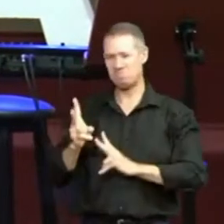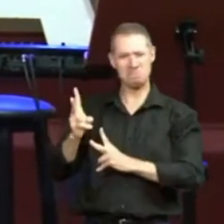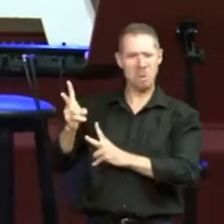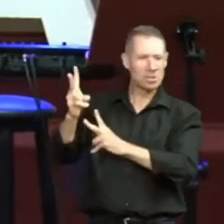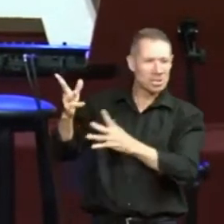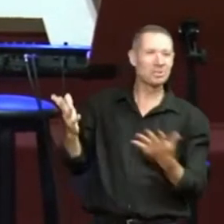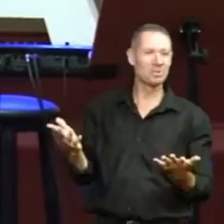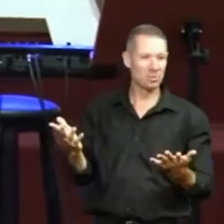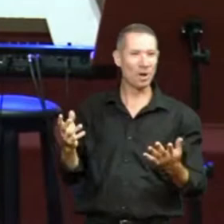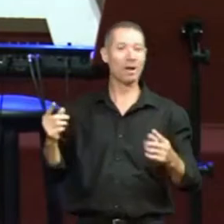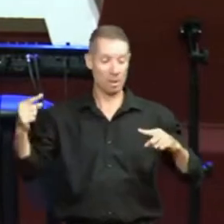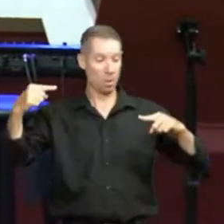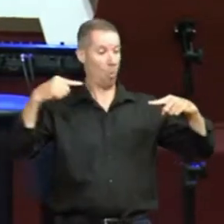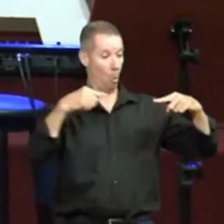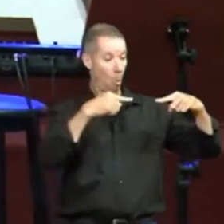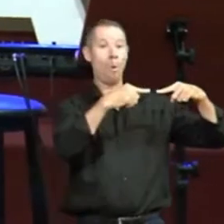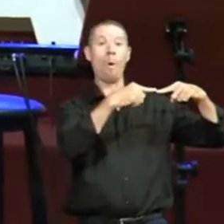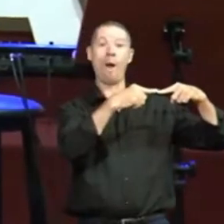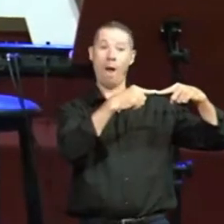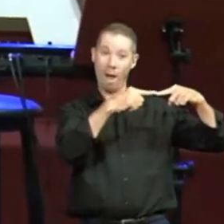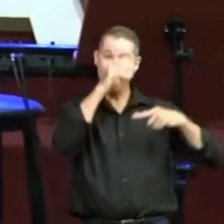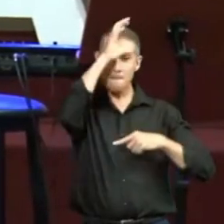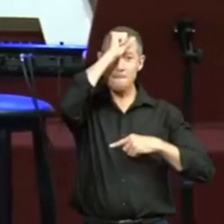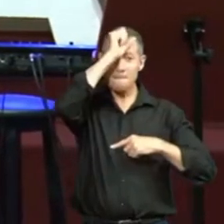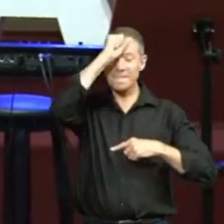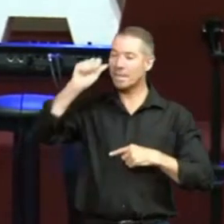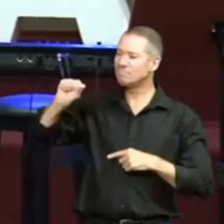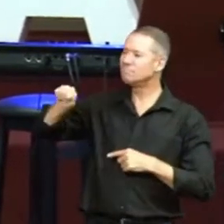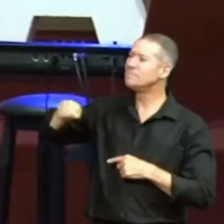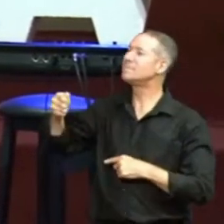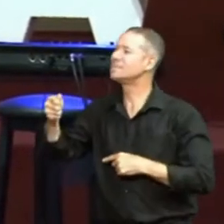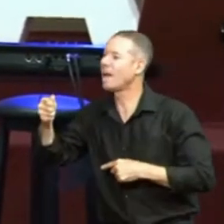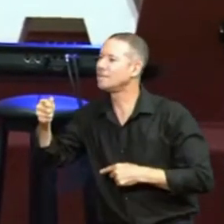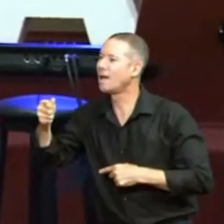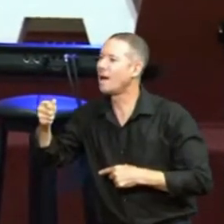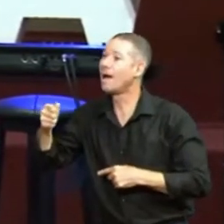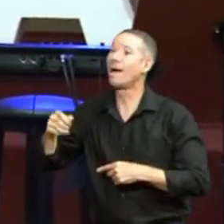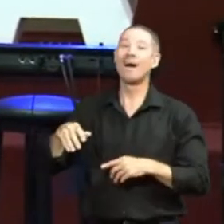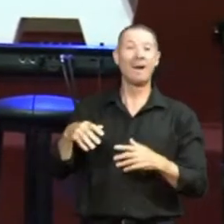objetivo. O objetivo é que vocês aprendam alguns sinais e falem com eles.